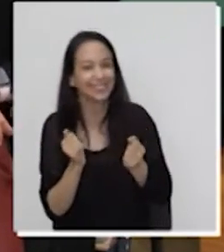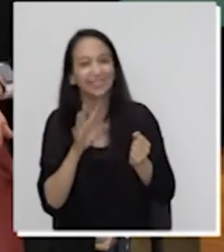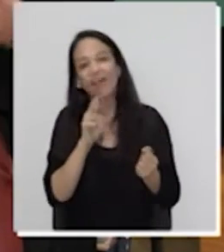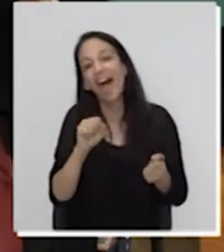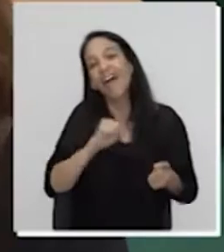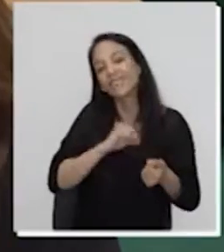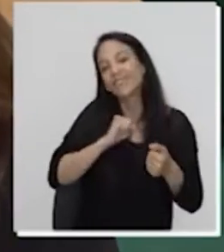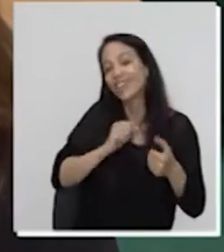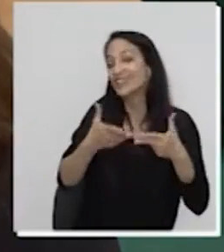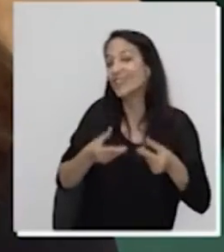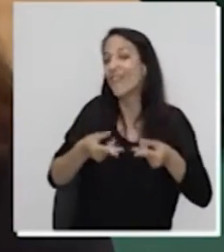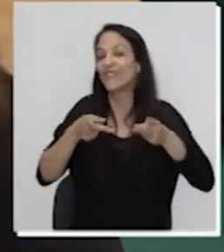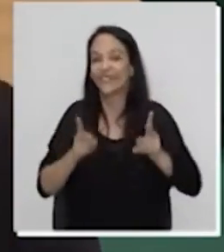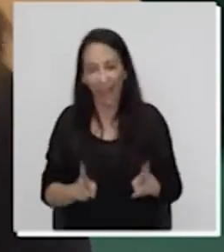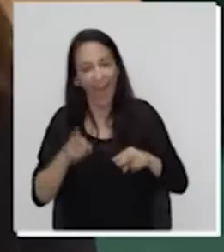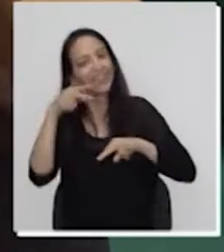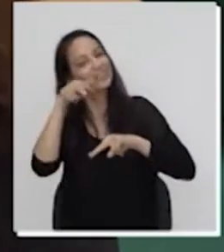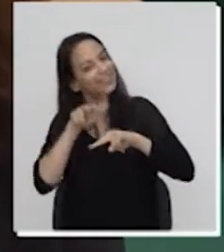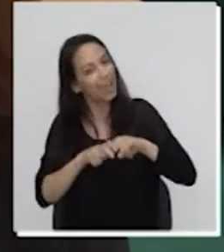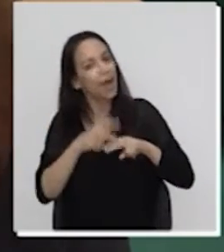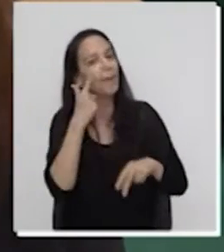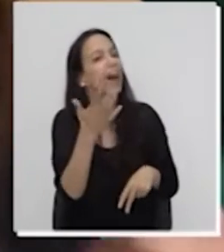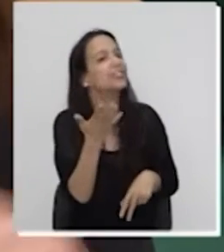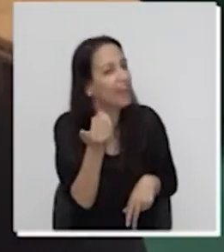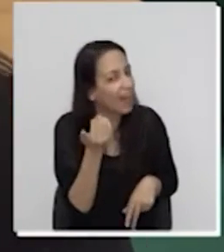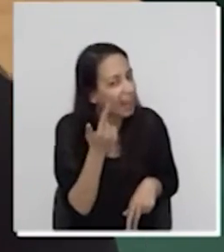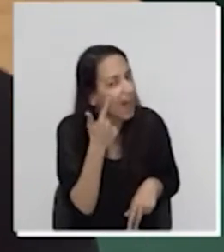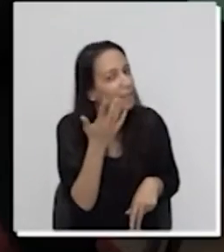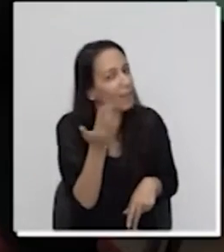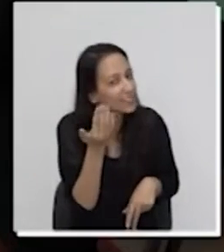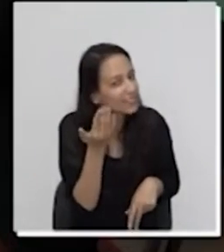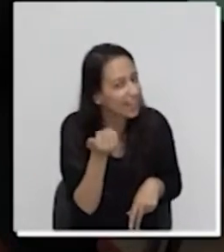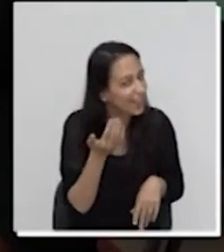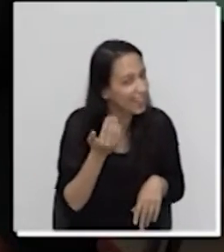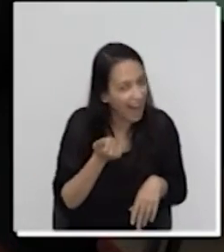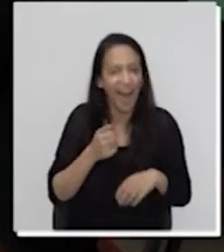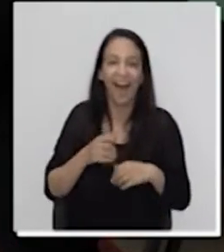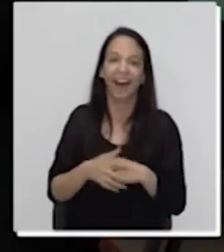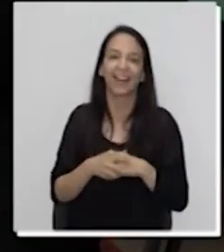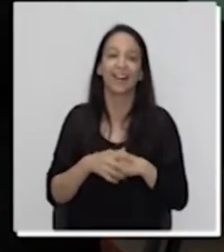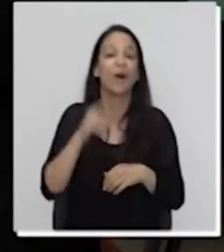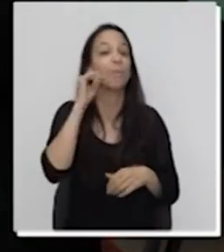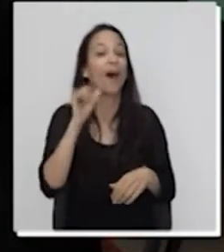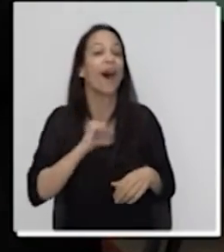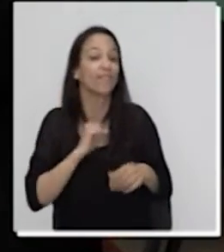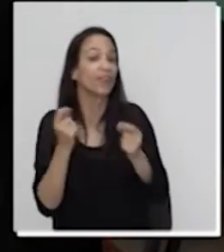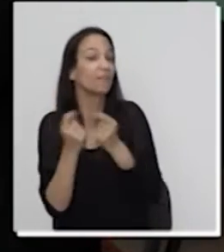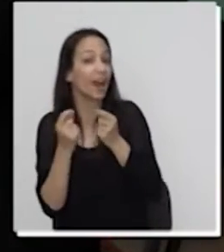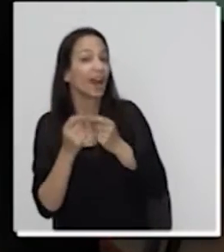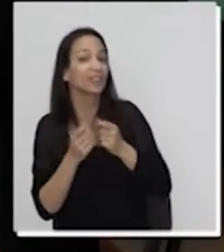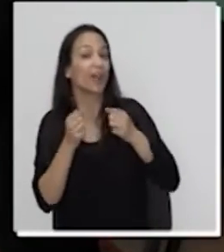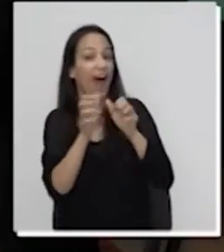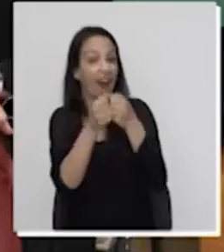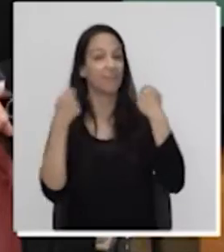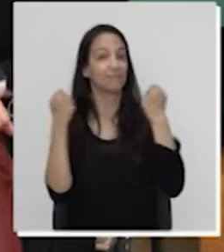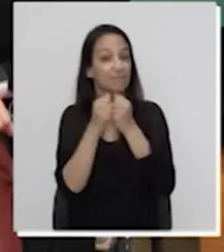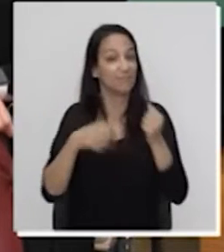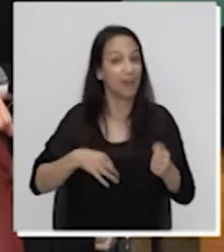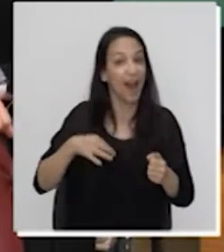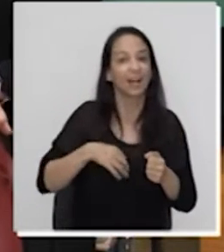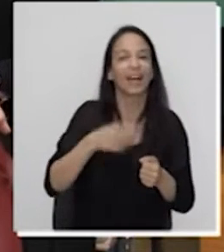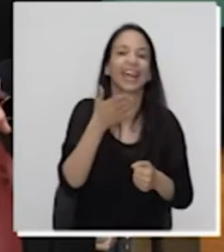no sofá. Mostra lá, mostra lá. O meu pai ao pé do guarda-fato. O lindo